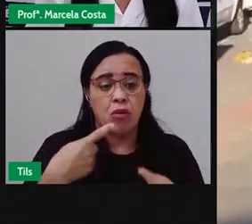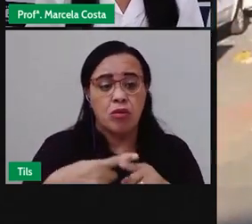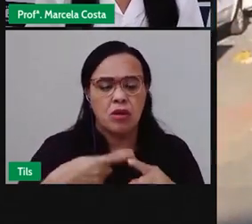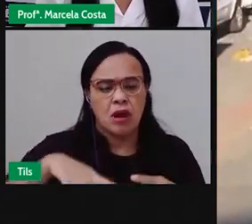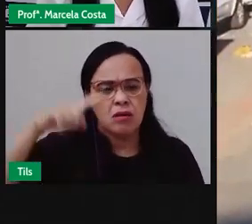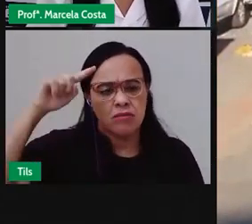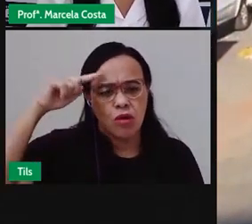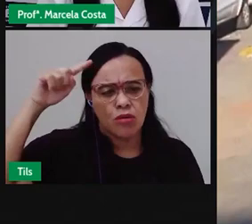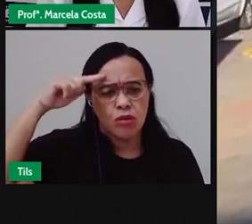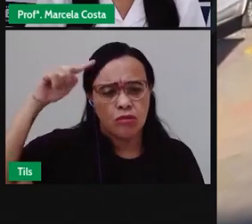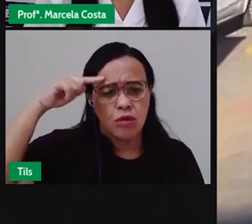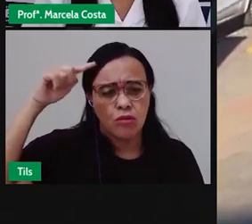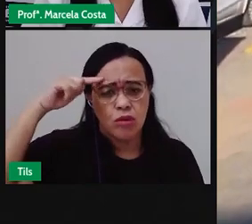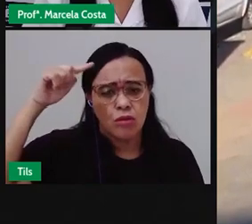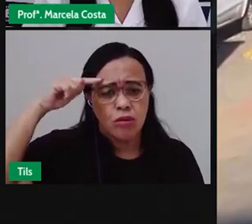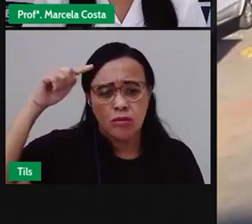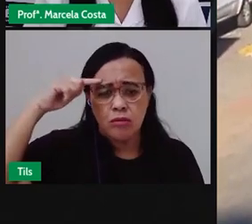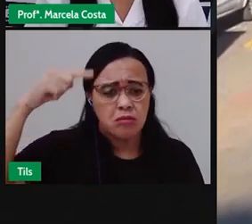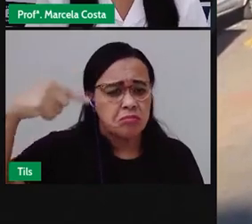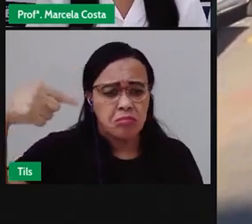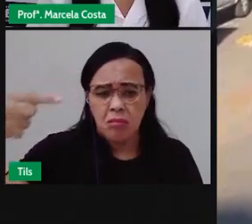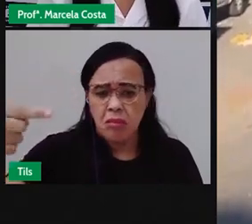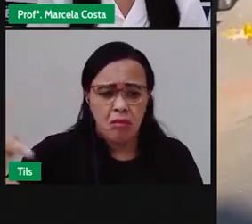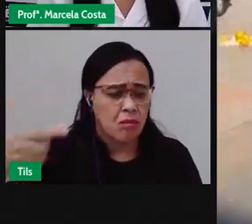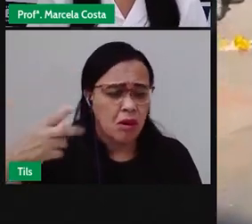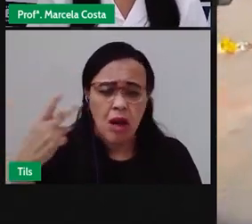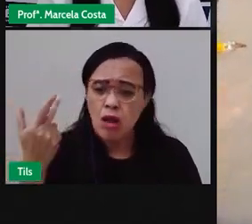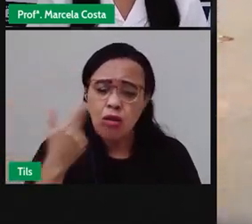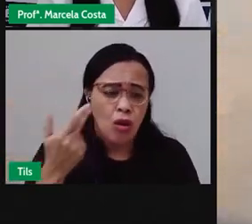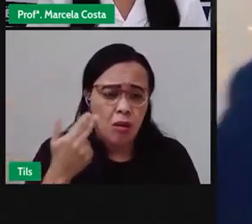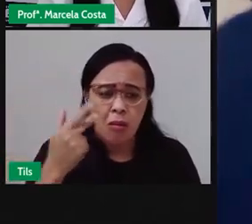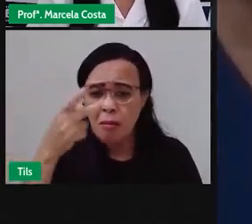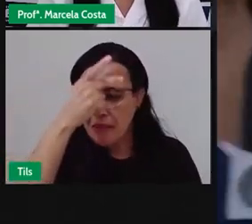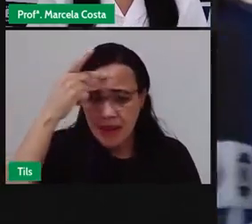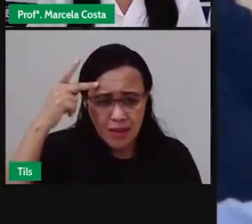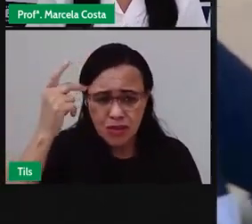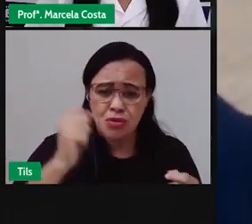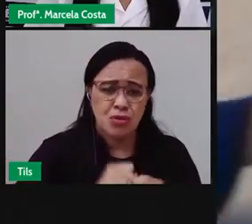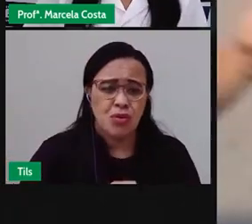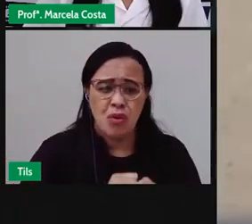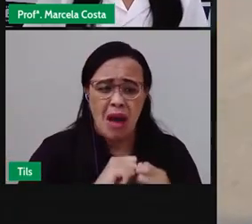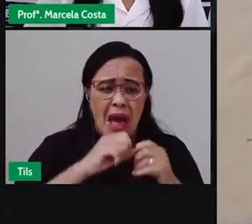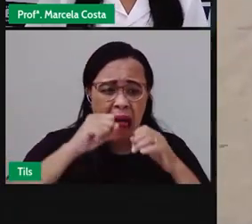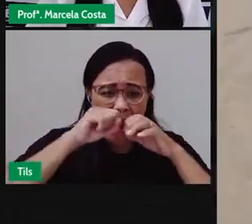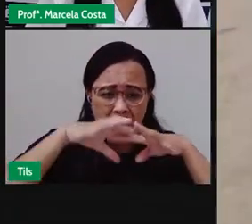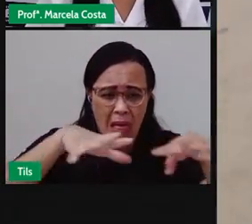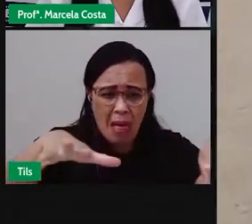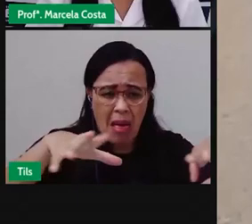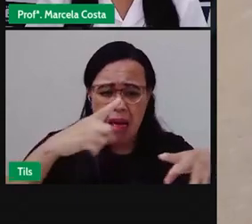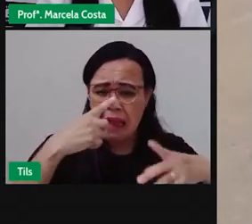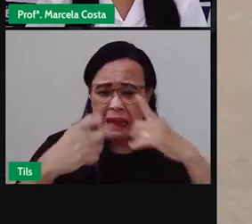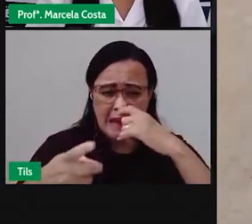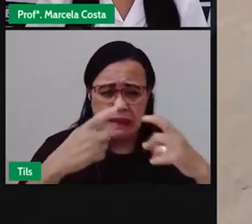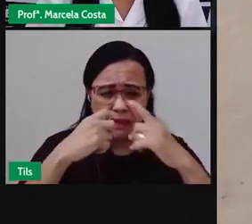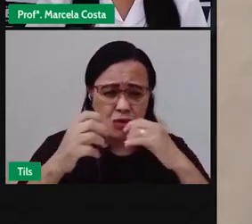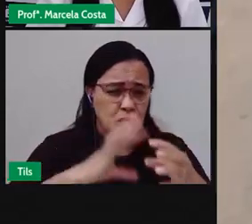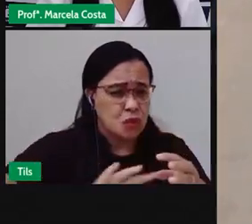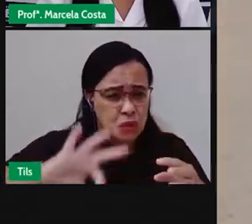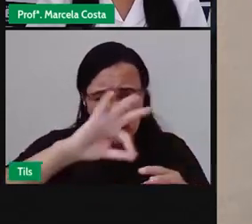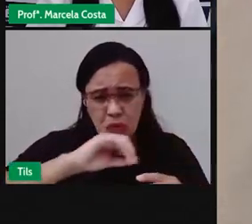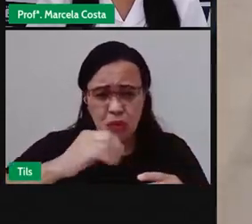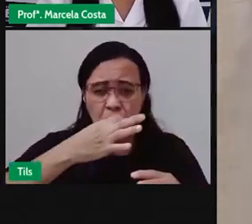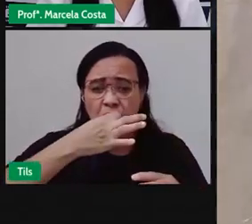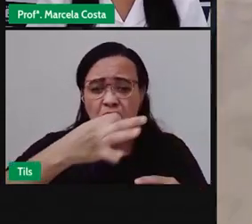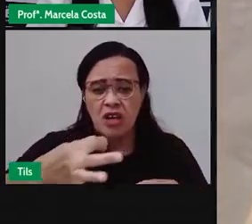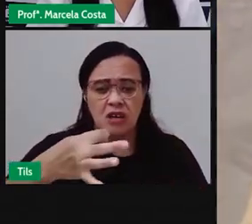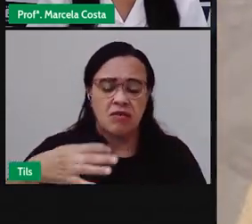da rua Aristides de Oliveira, no bairro de Santa Mônica. Santa Mônica, pertinho da Samartin, IAPI, Iperovaz. E olha que situação,